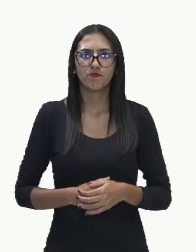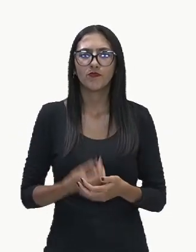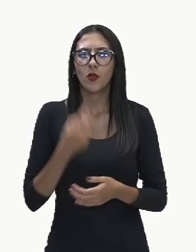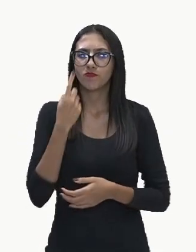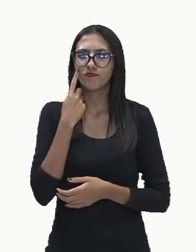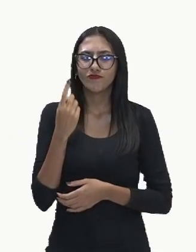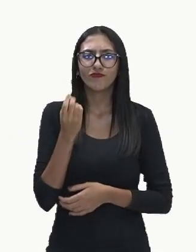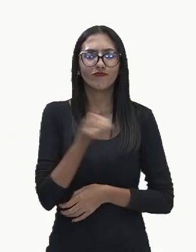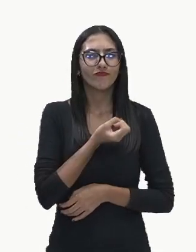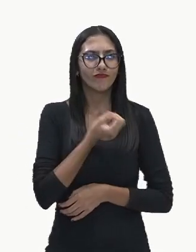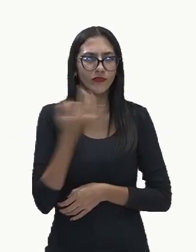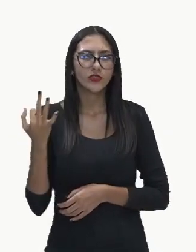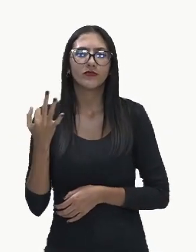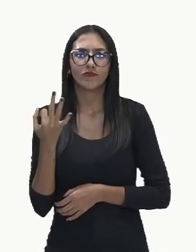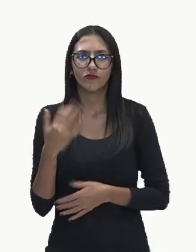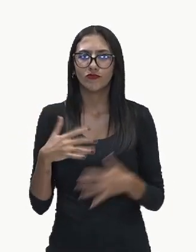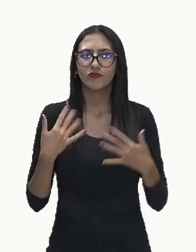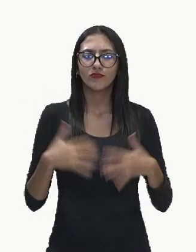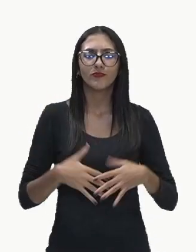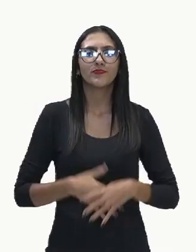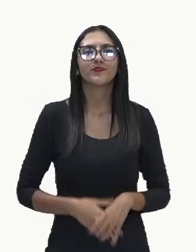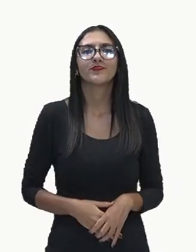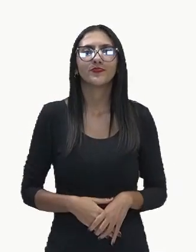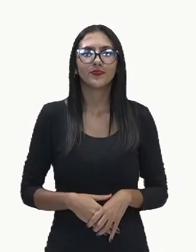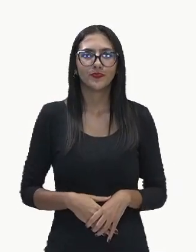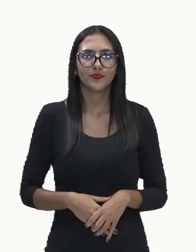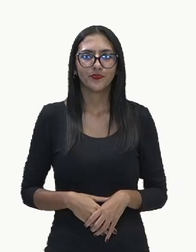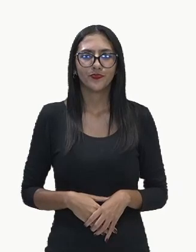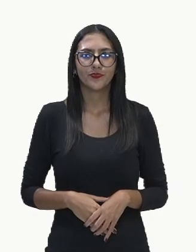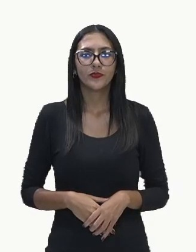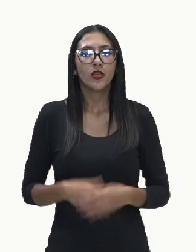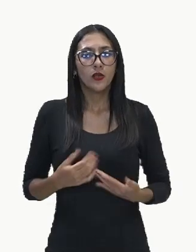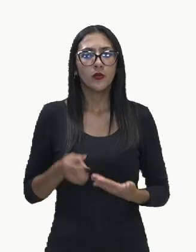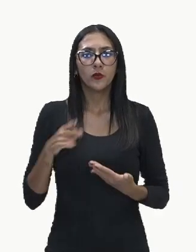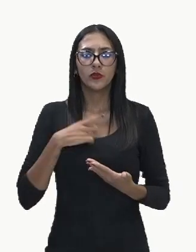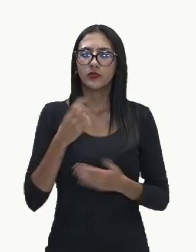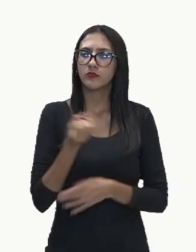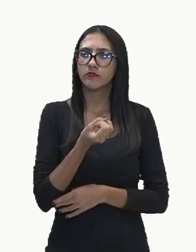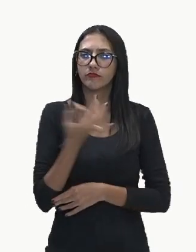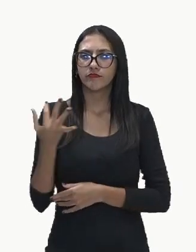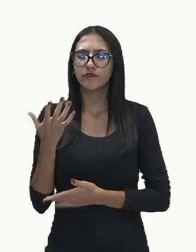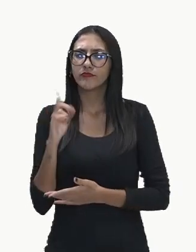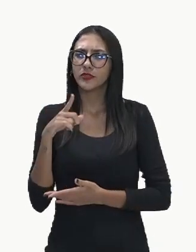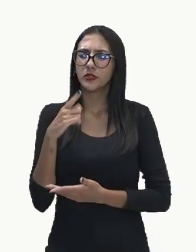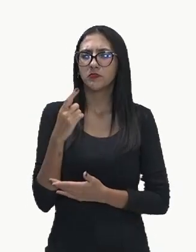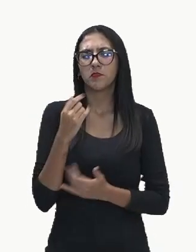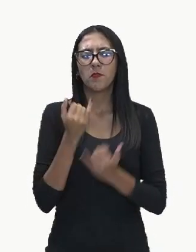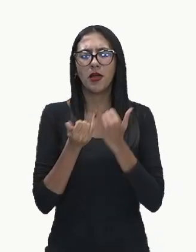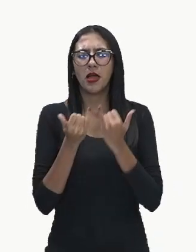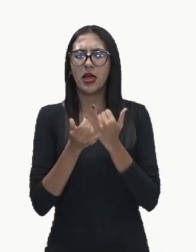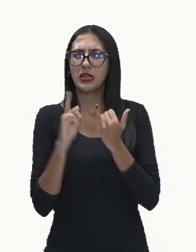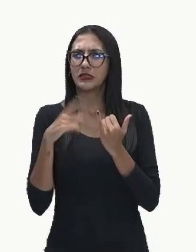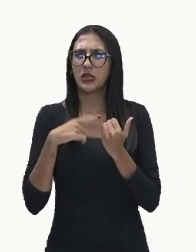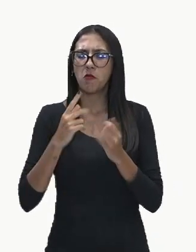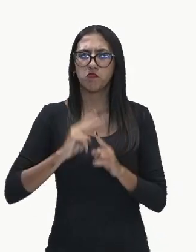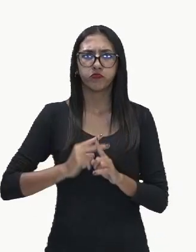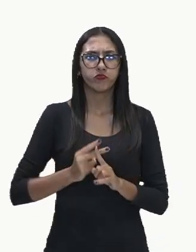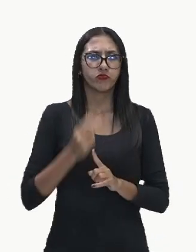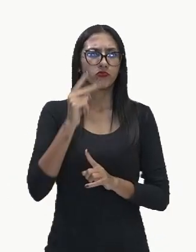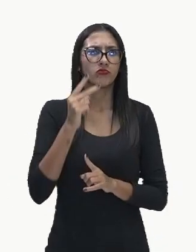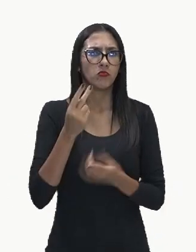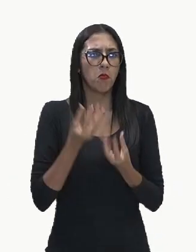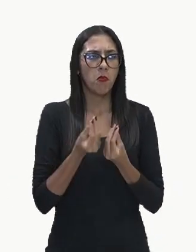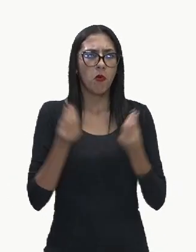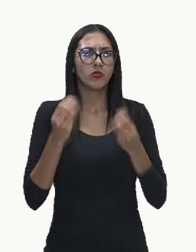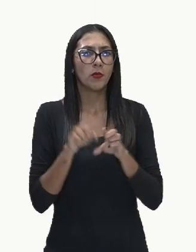desses números, tá, gente? Enquanto essa quantidade pode parecer alta, deve-se lembrar que